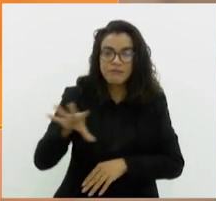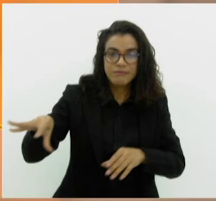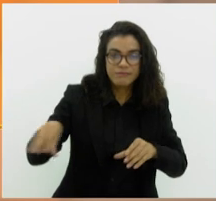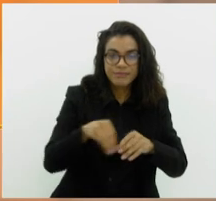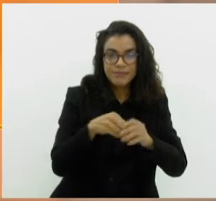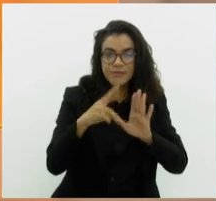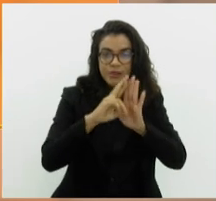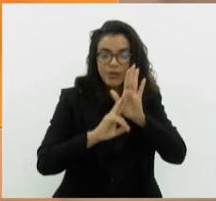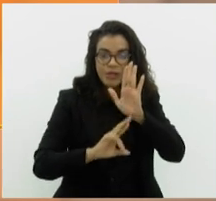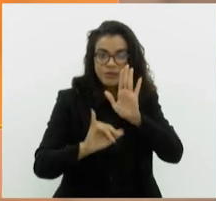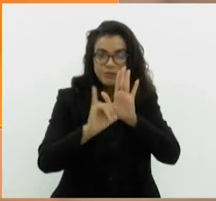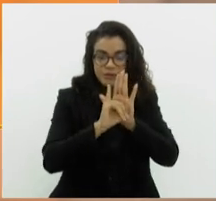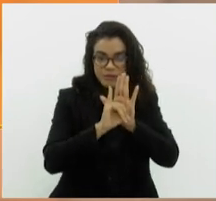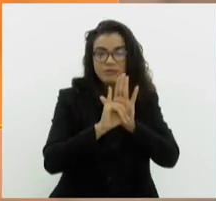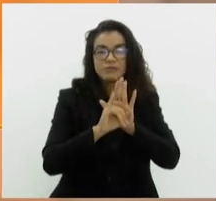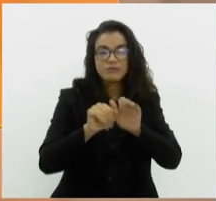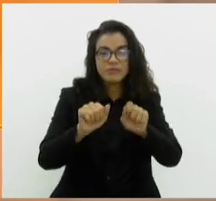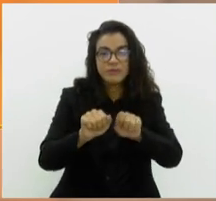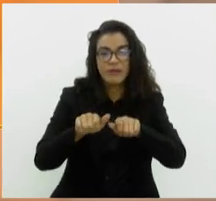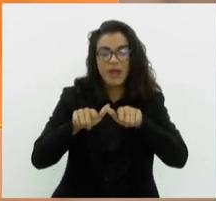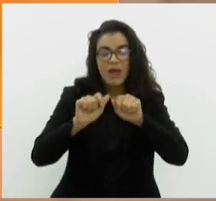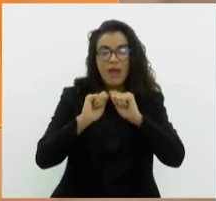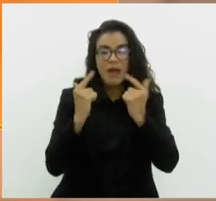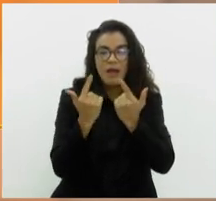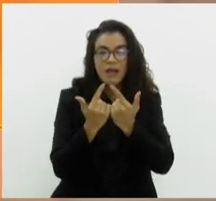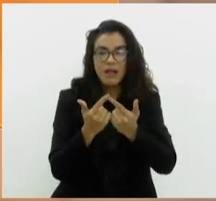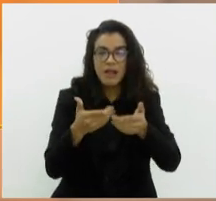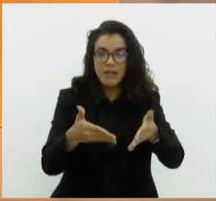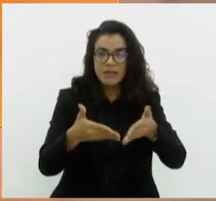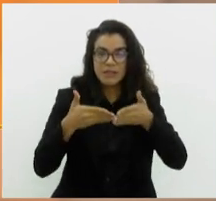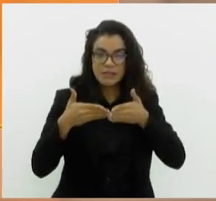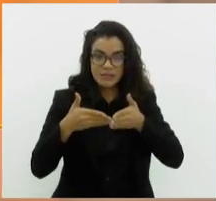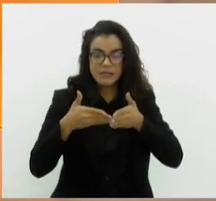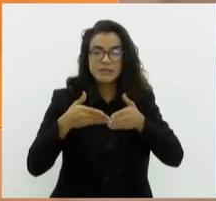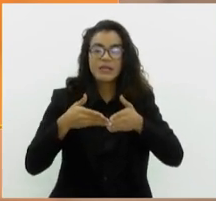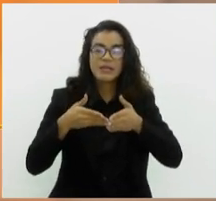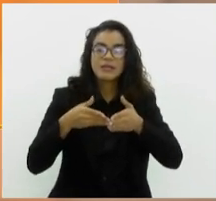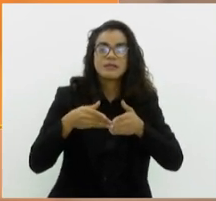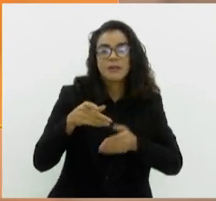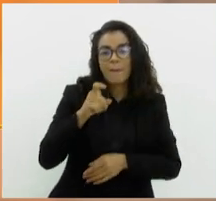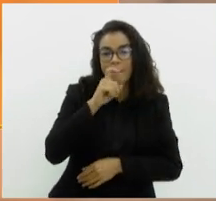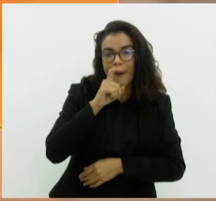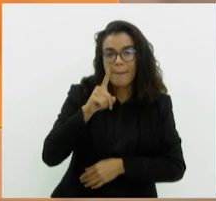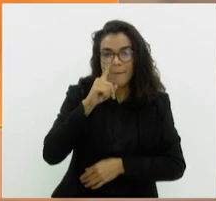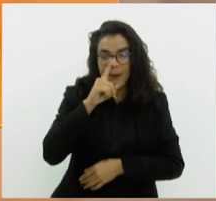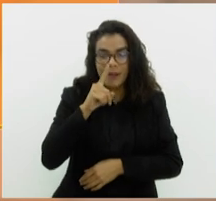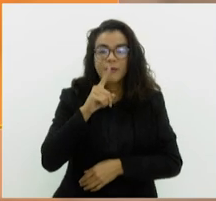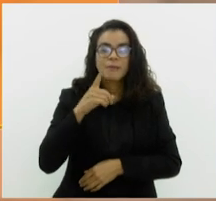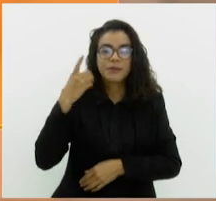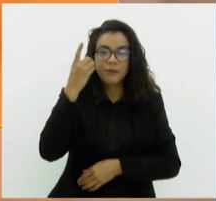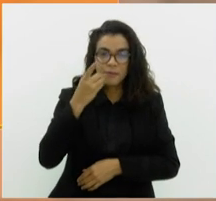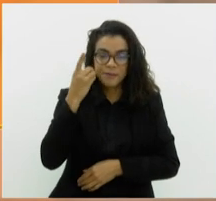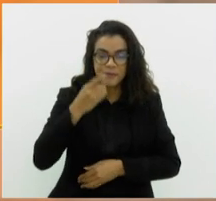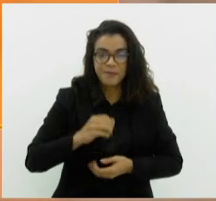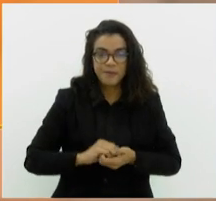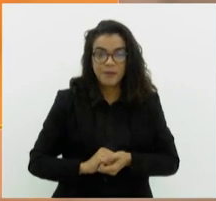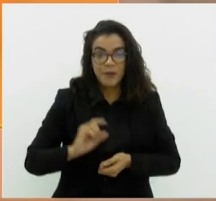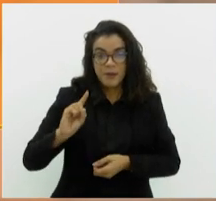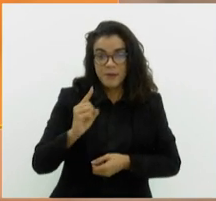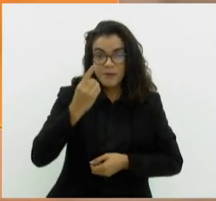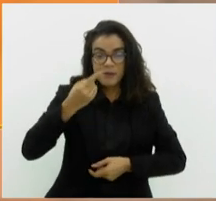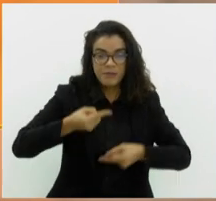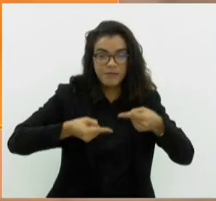regimento interno da ALERJ a previsão de licença-maternidade e paternidade para parlamentares. Em primeira